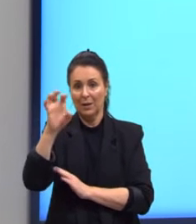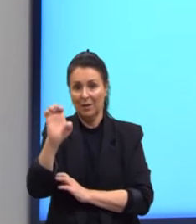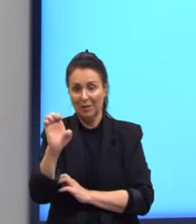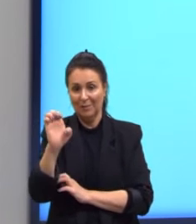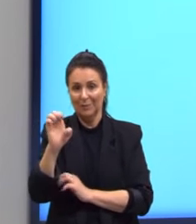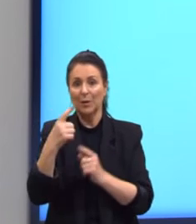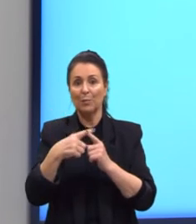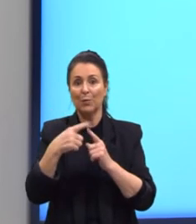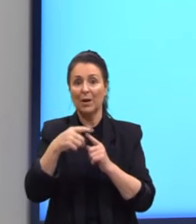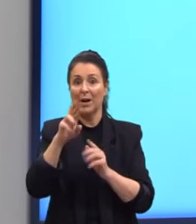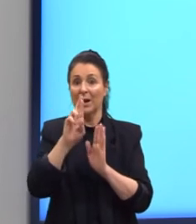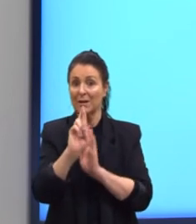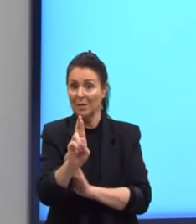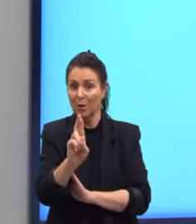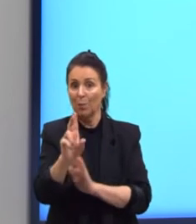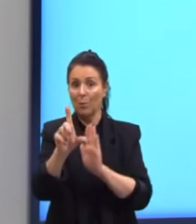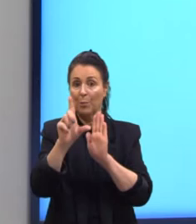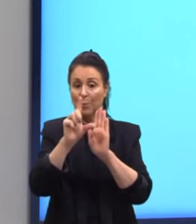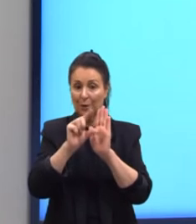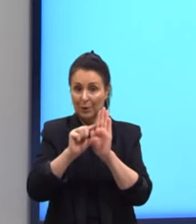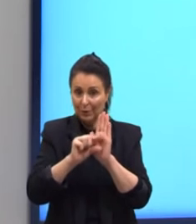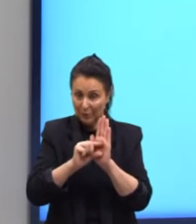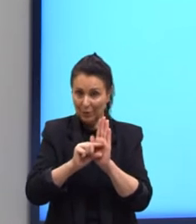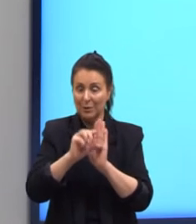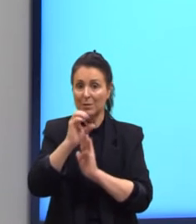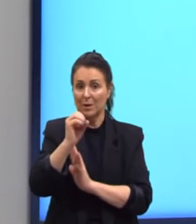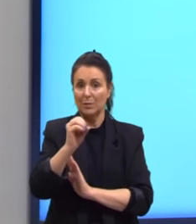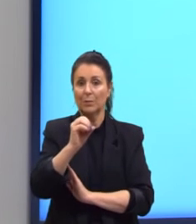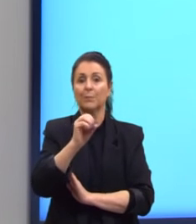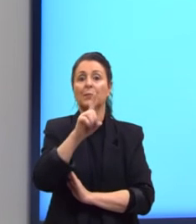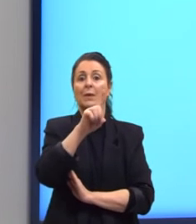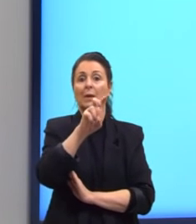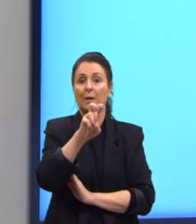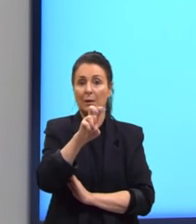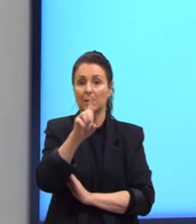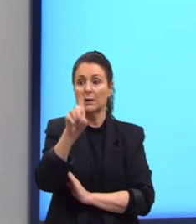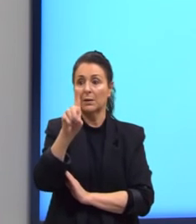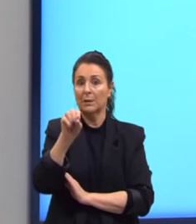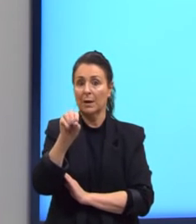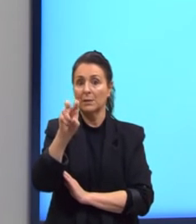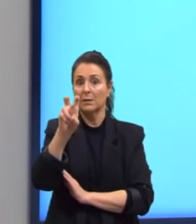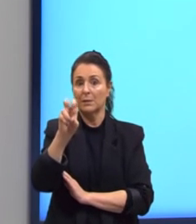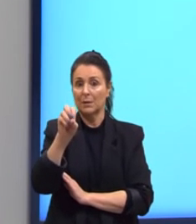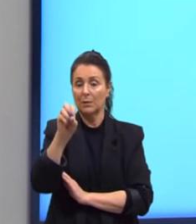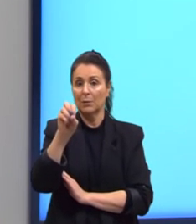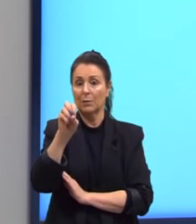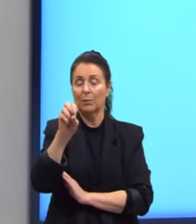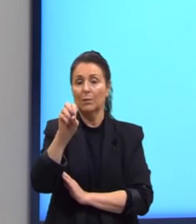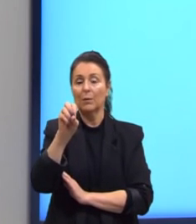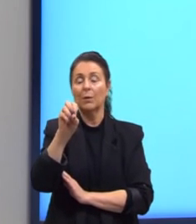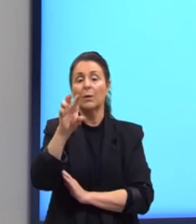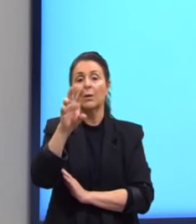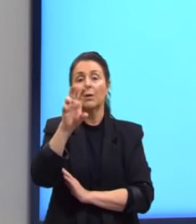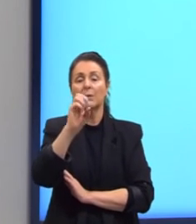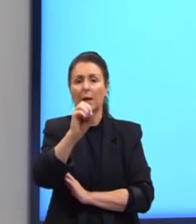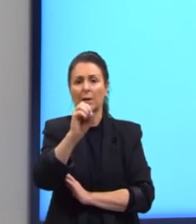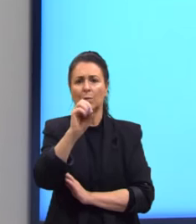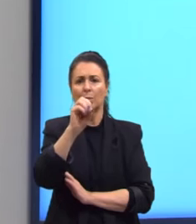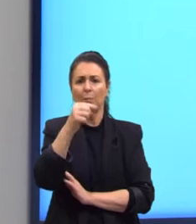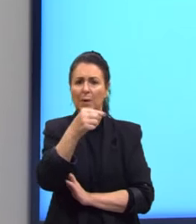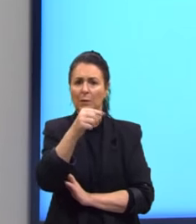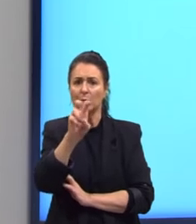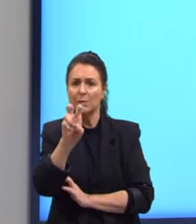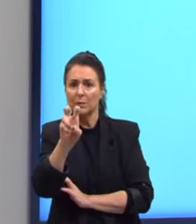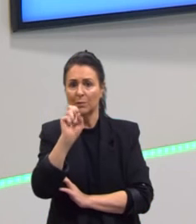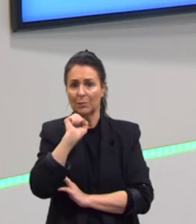É um número negativo. Por exemplo 15, 10, 5, 0, menos 5. A gente está